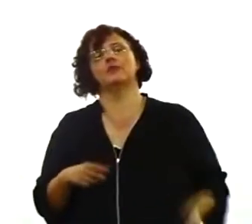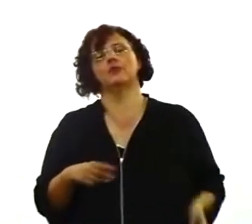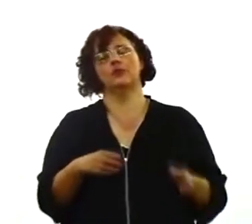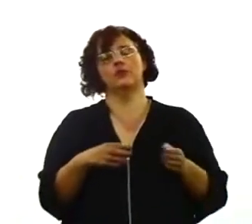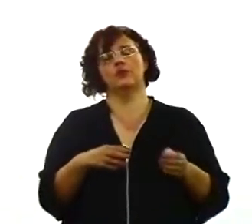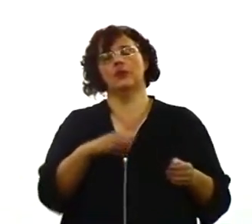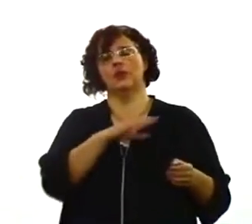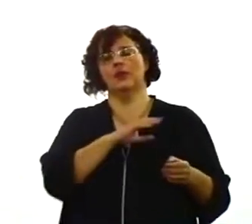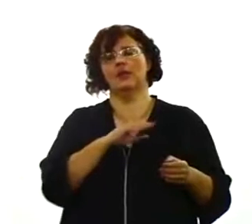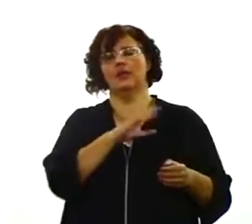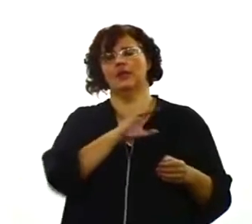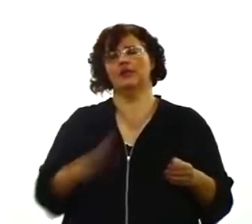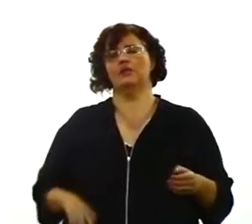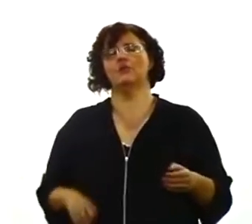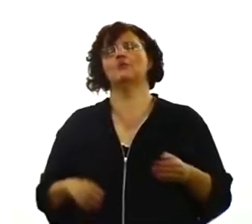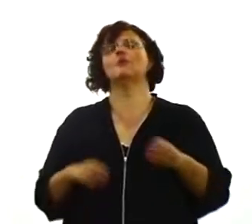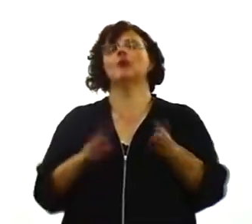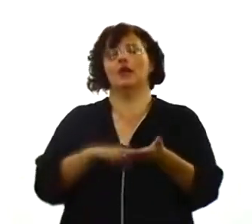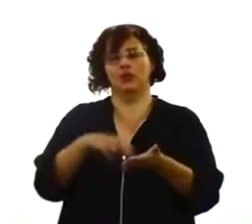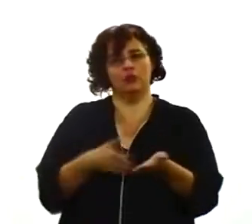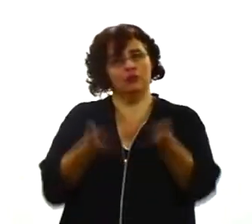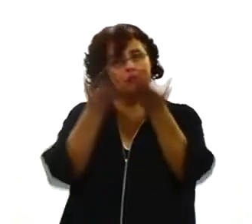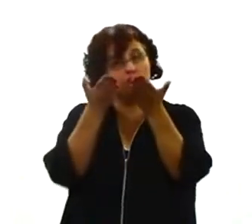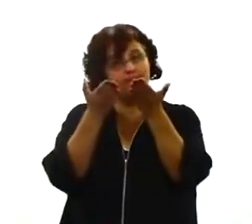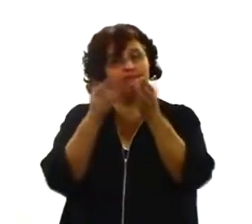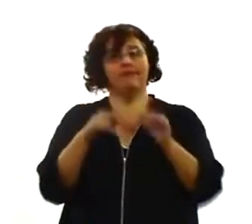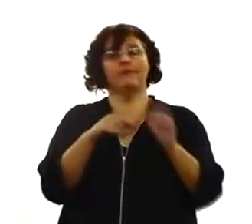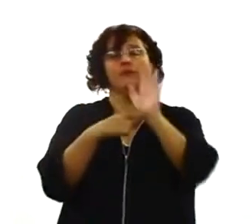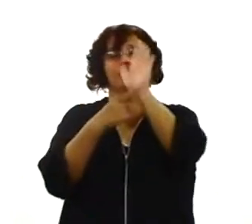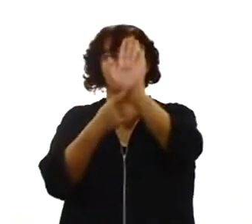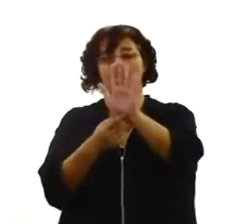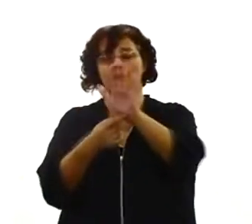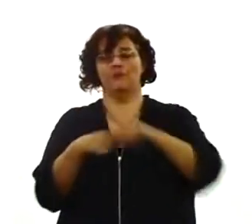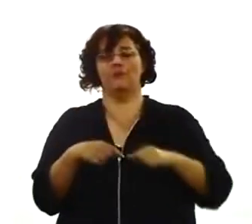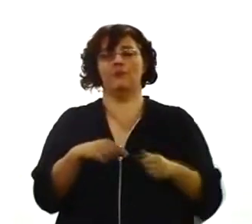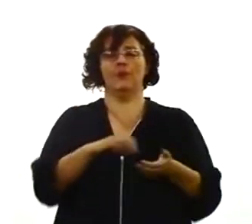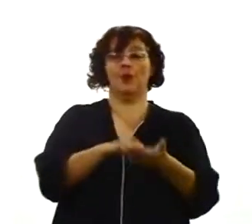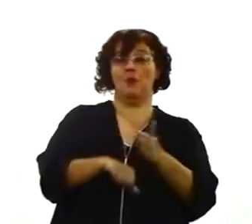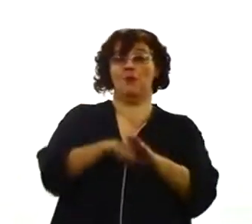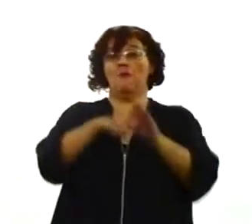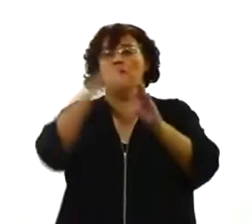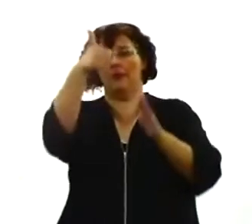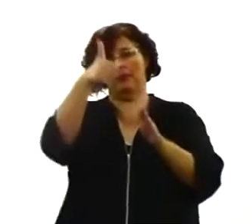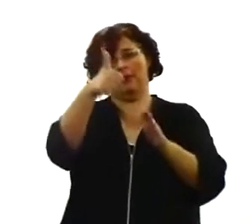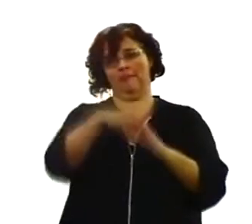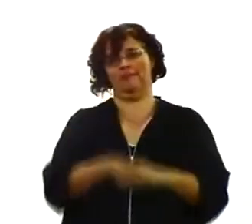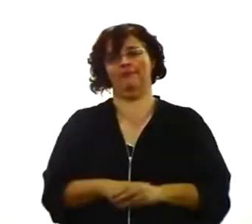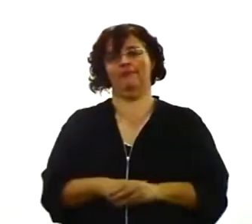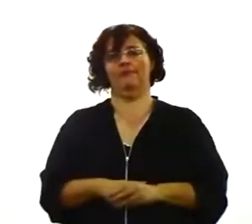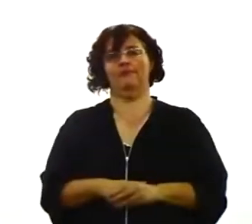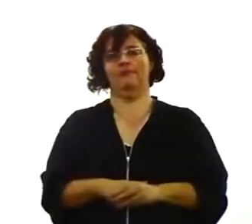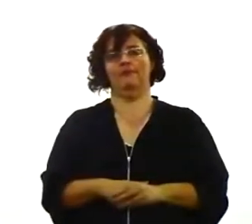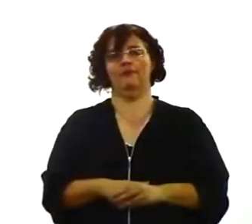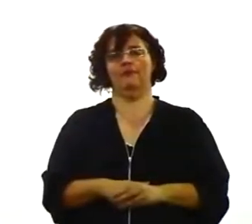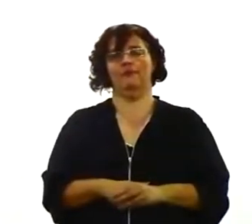sendo ele as primícias. Ou seja, ele é o arque, ele é o primeiro. Mas ele é o primeiro